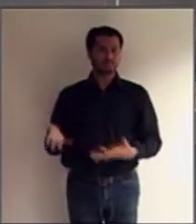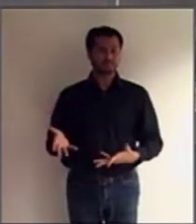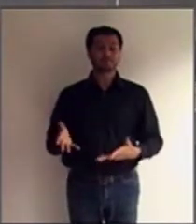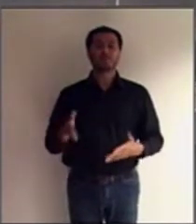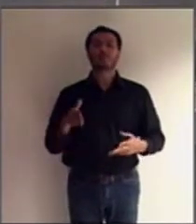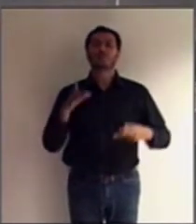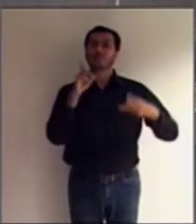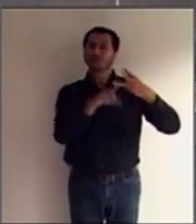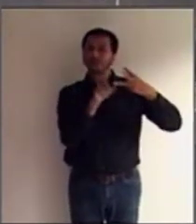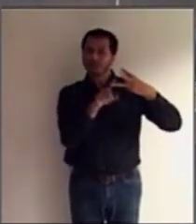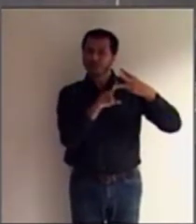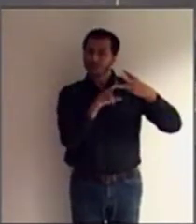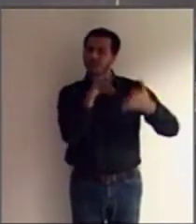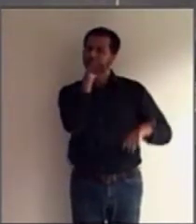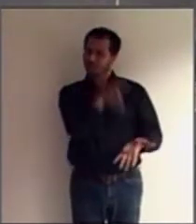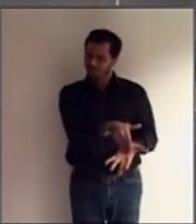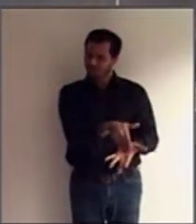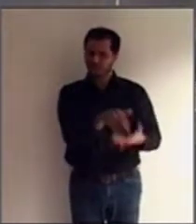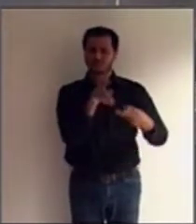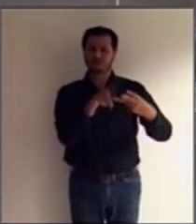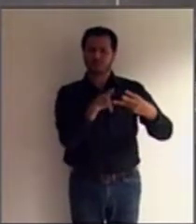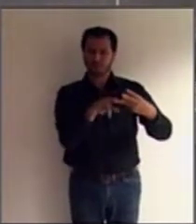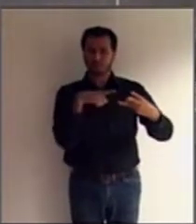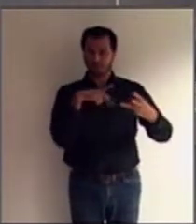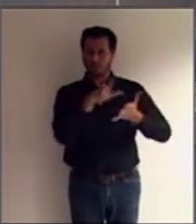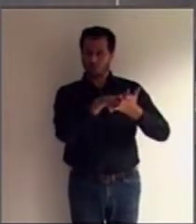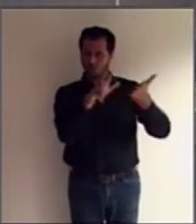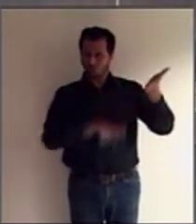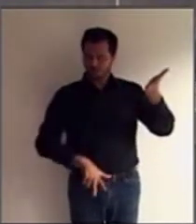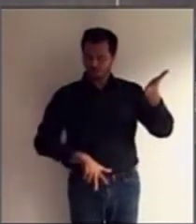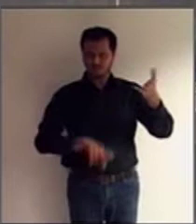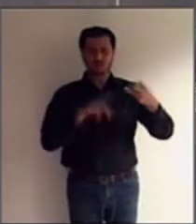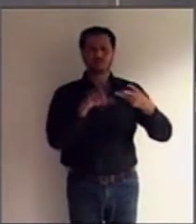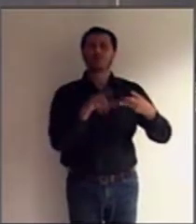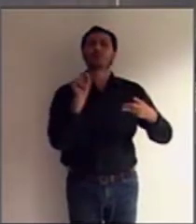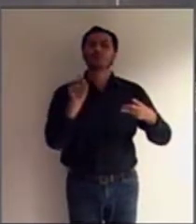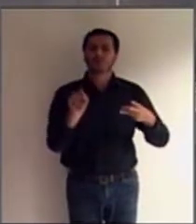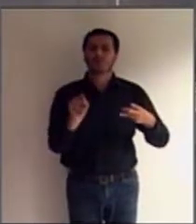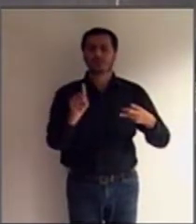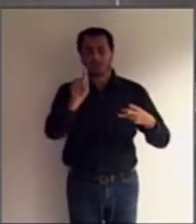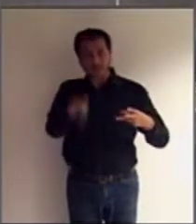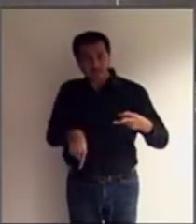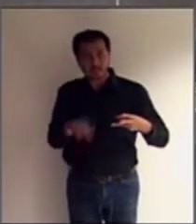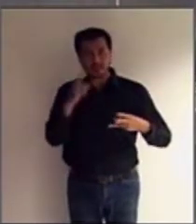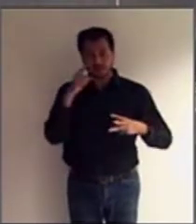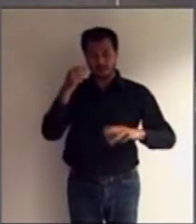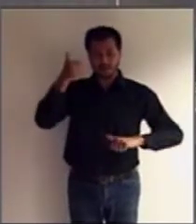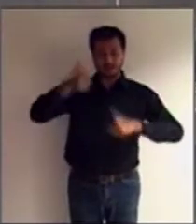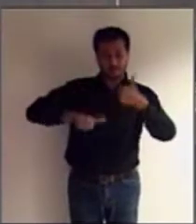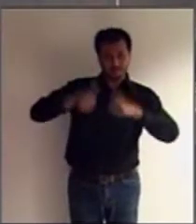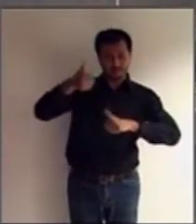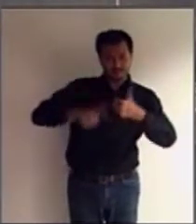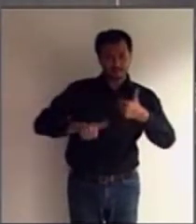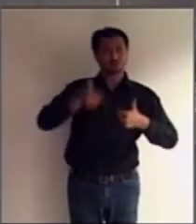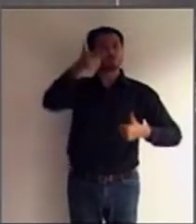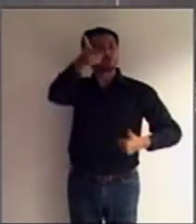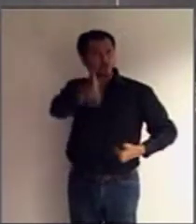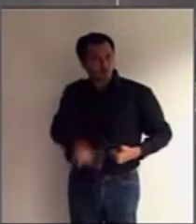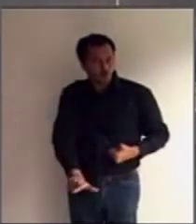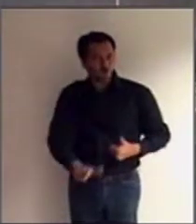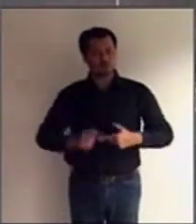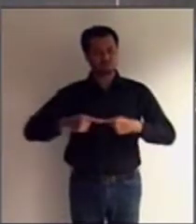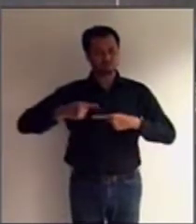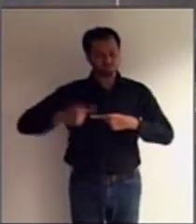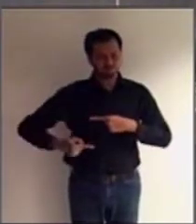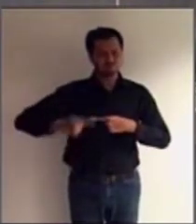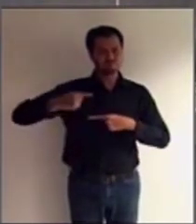último, também está previsto na Convenção, a reanálise da necessidade e da amplitude desses apoios